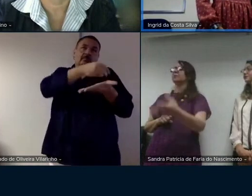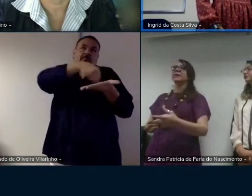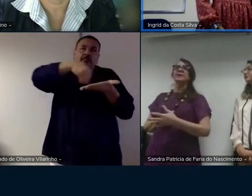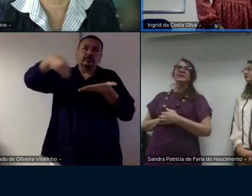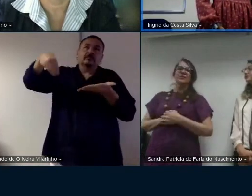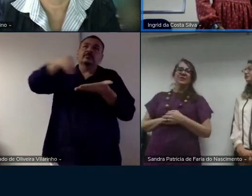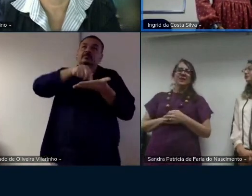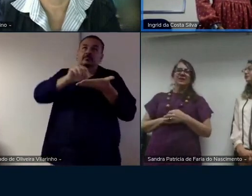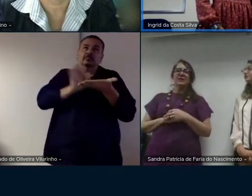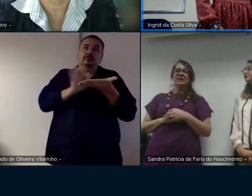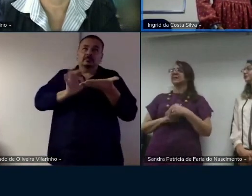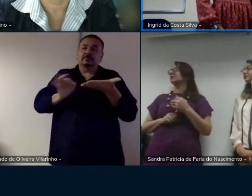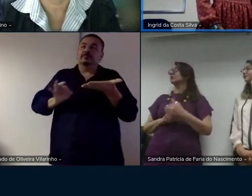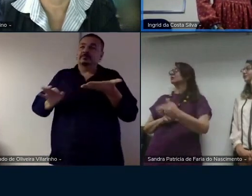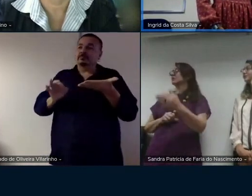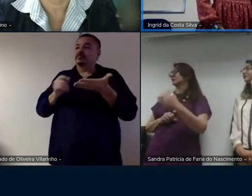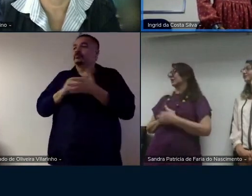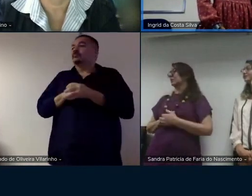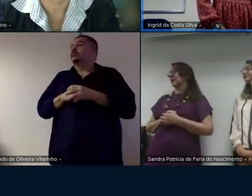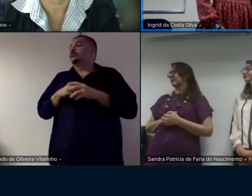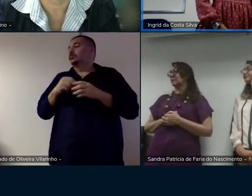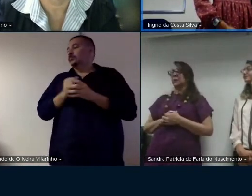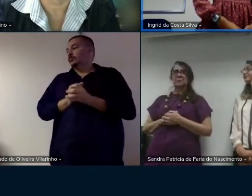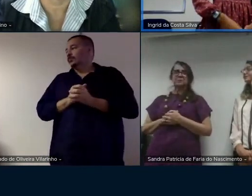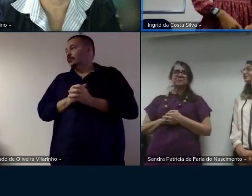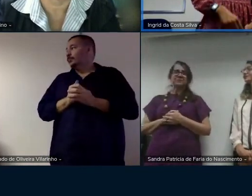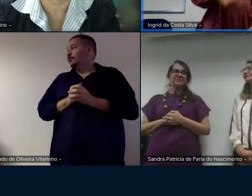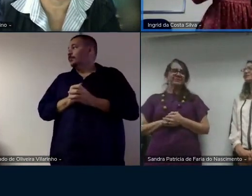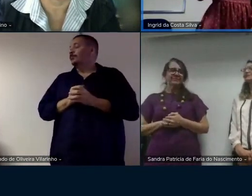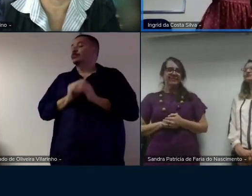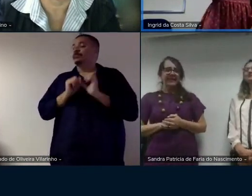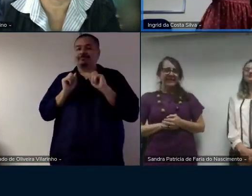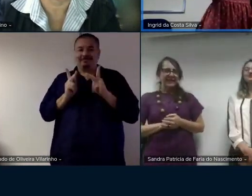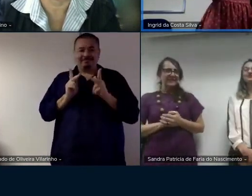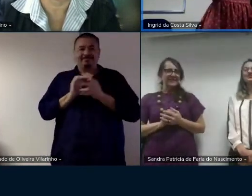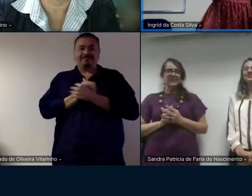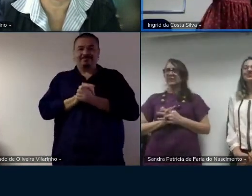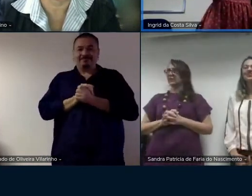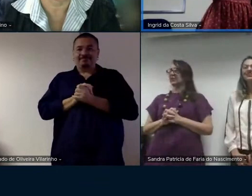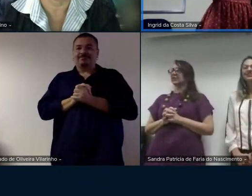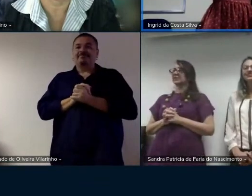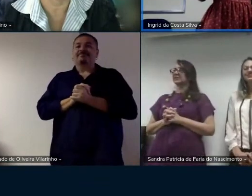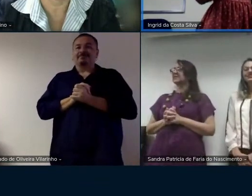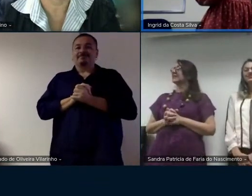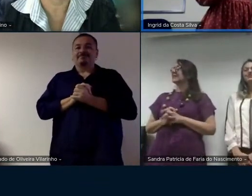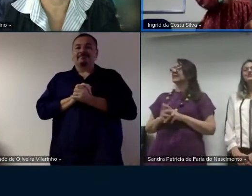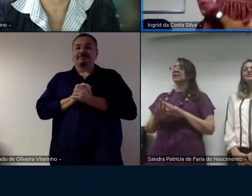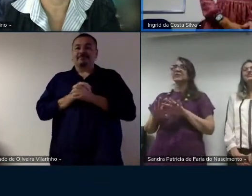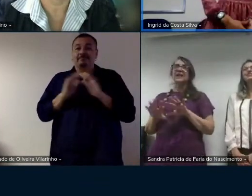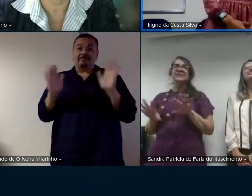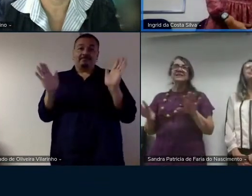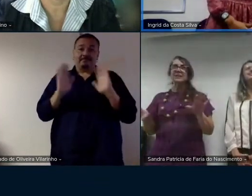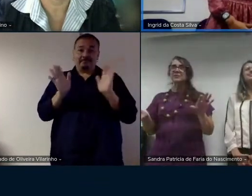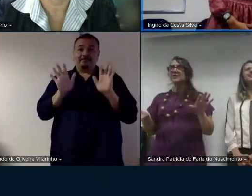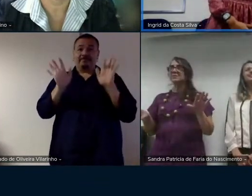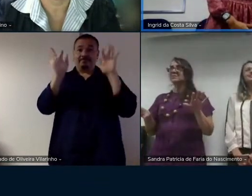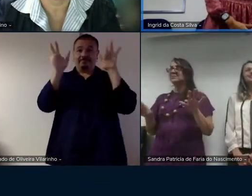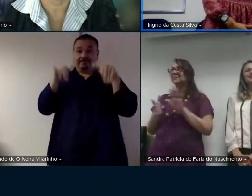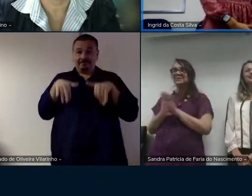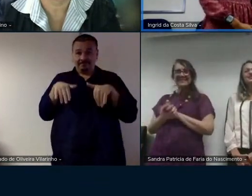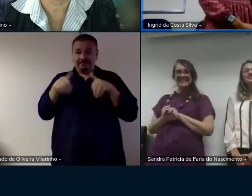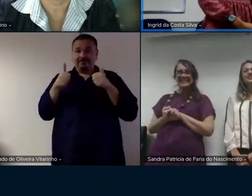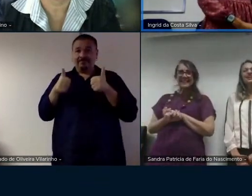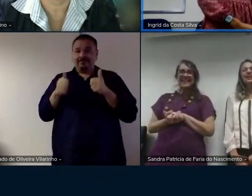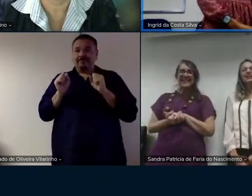na epígrafe né na introdução do trabalho é isso aí gente então finalizamos